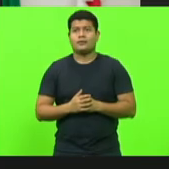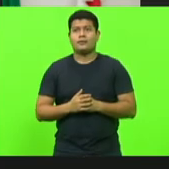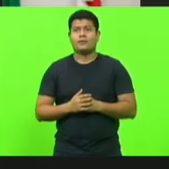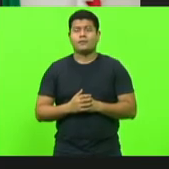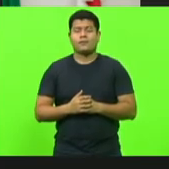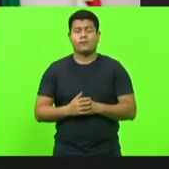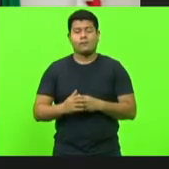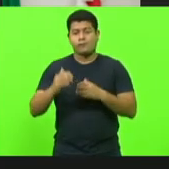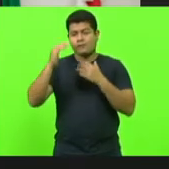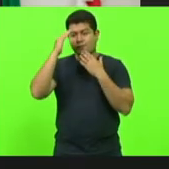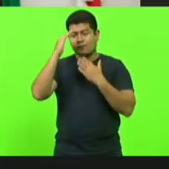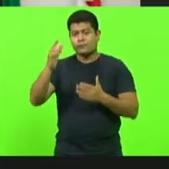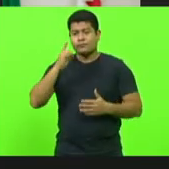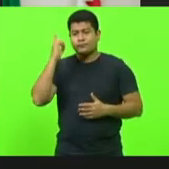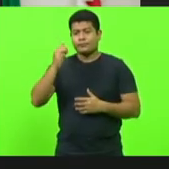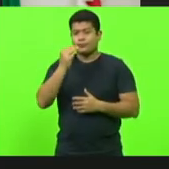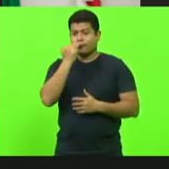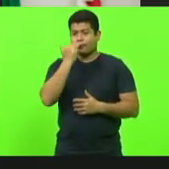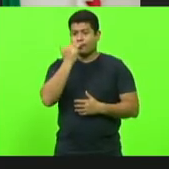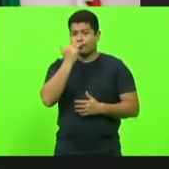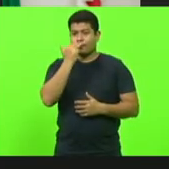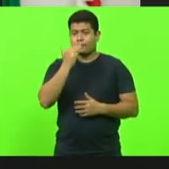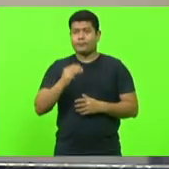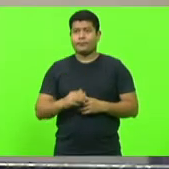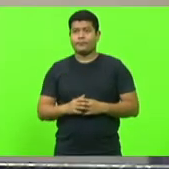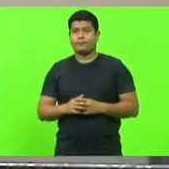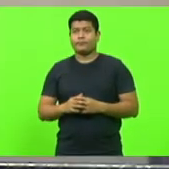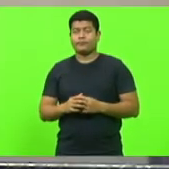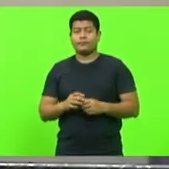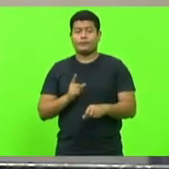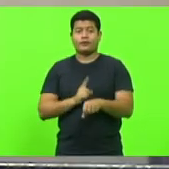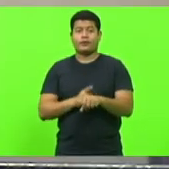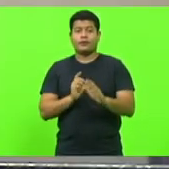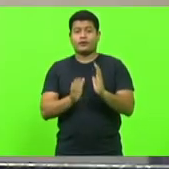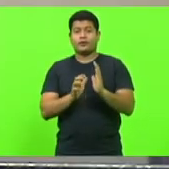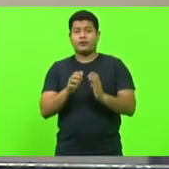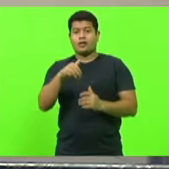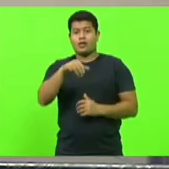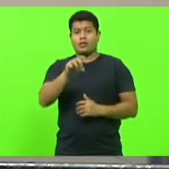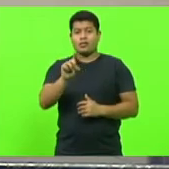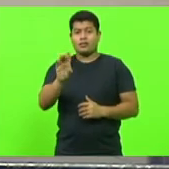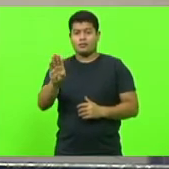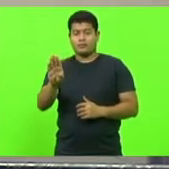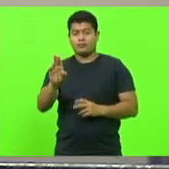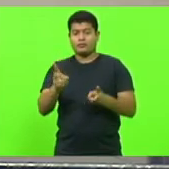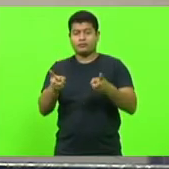deputado Sopelsa. Alguém do MDB quer continuar com o tempo do partido?